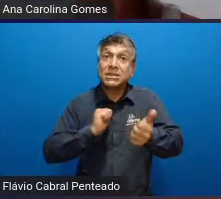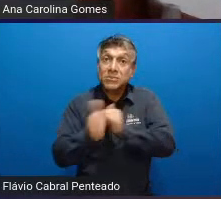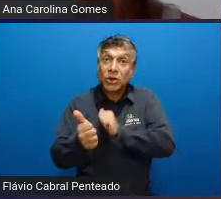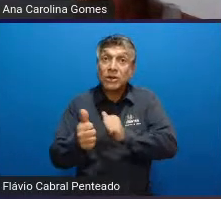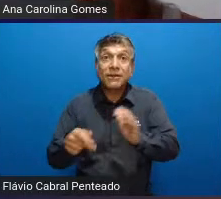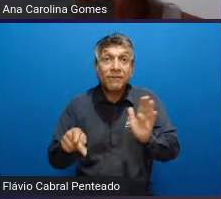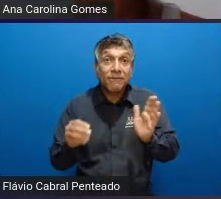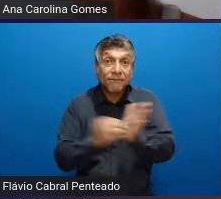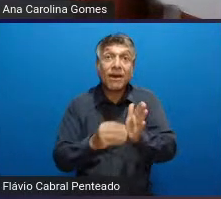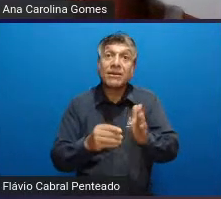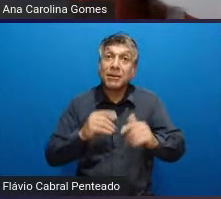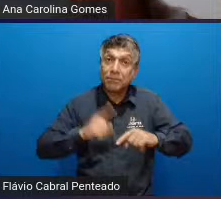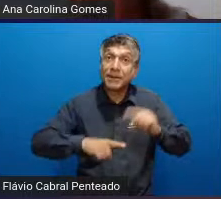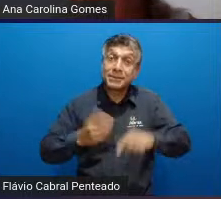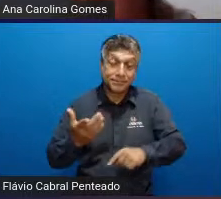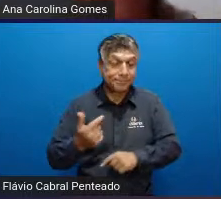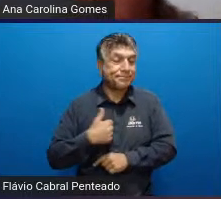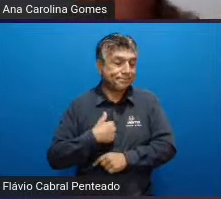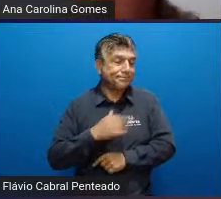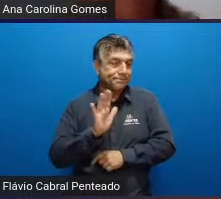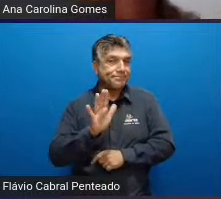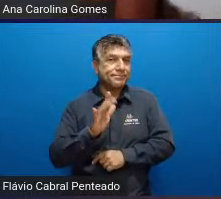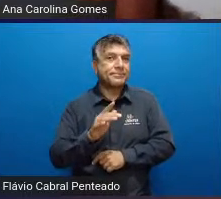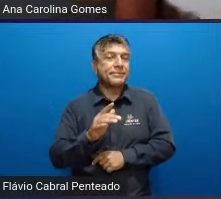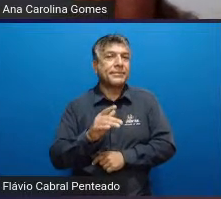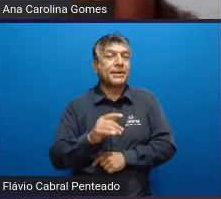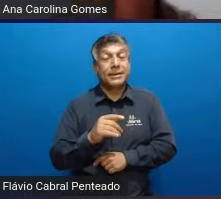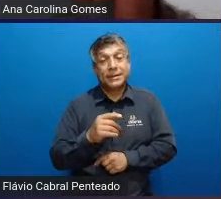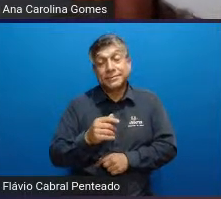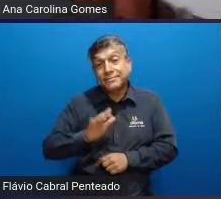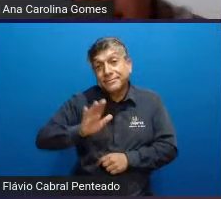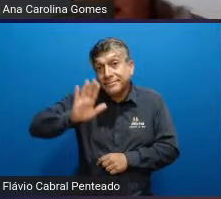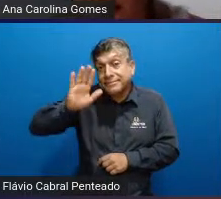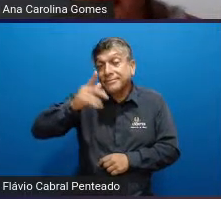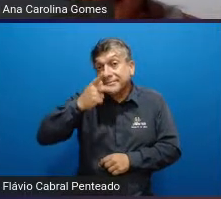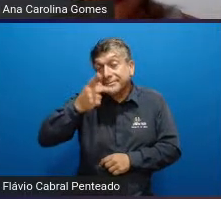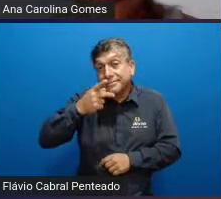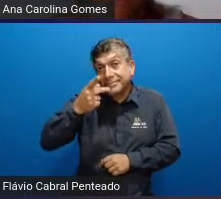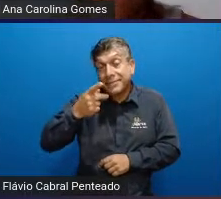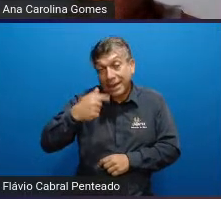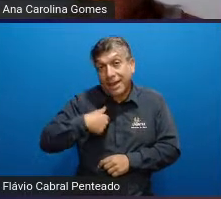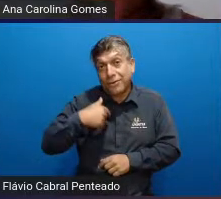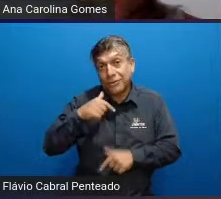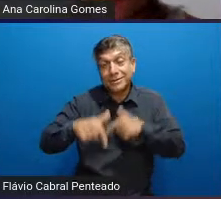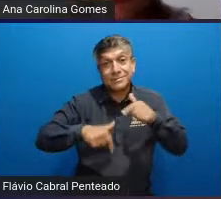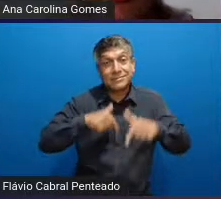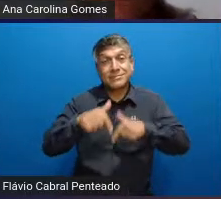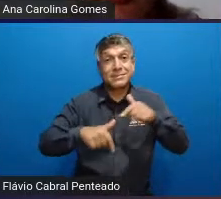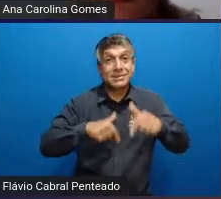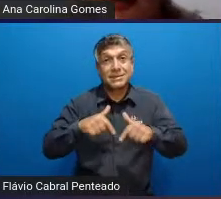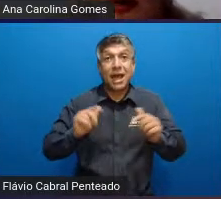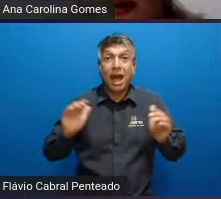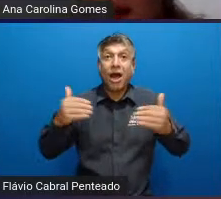infelizmente também eu tenho uma outra declaração de porque eu também eu trabalhei com autistas também numa escola